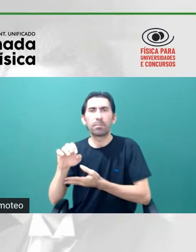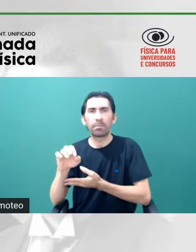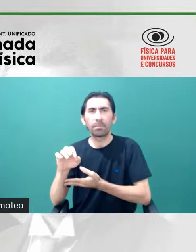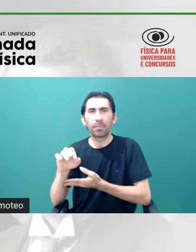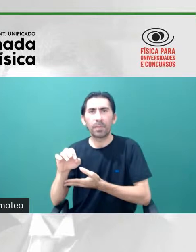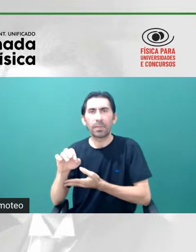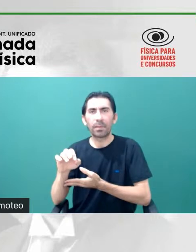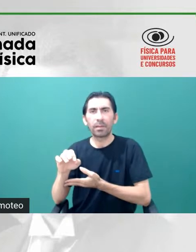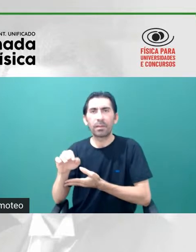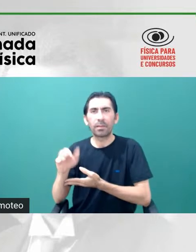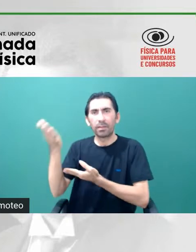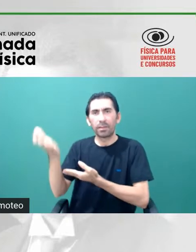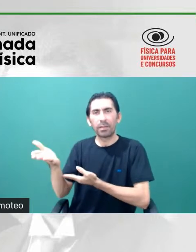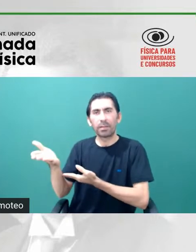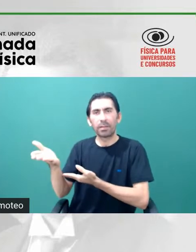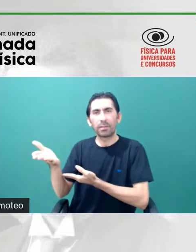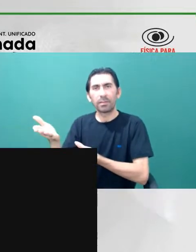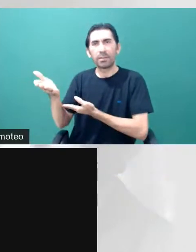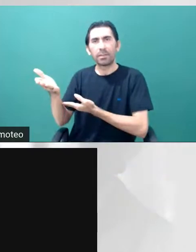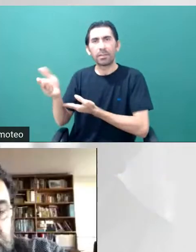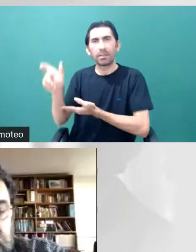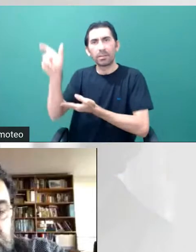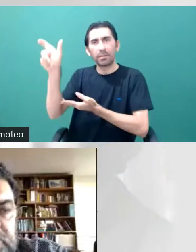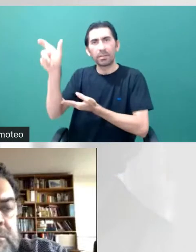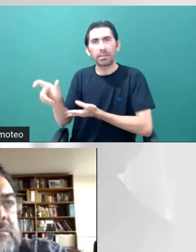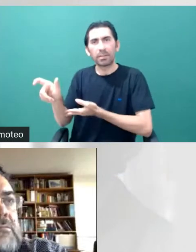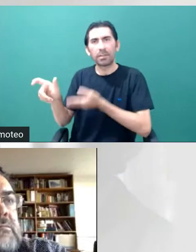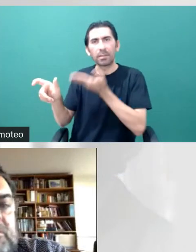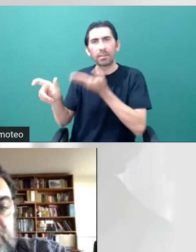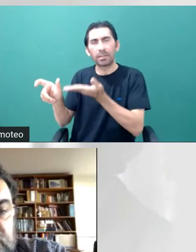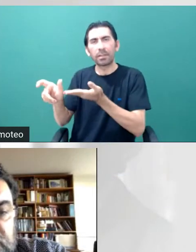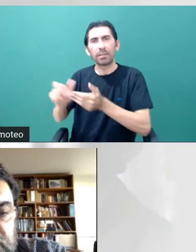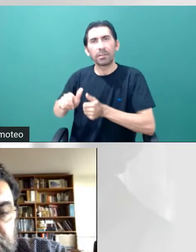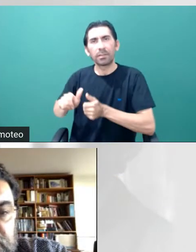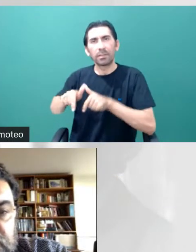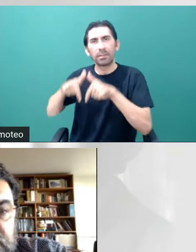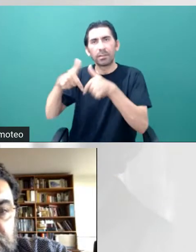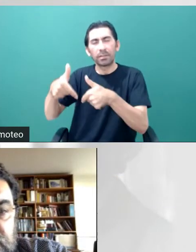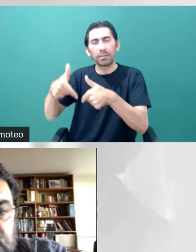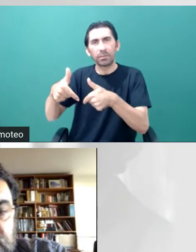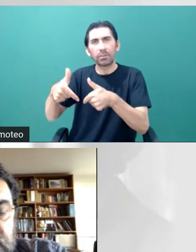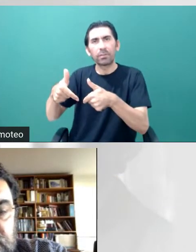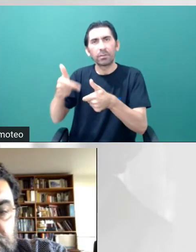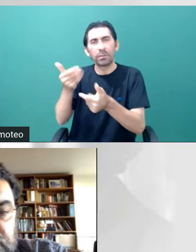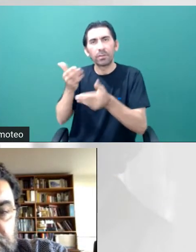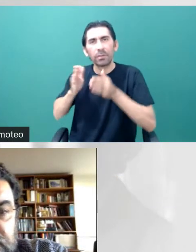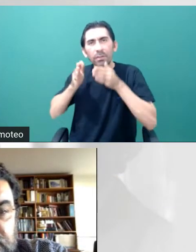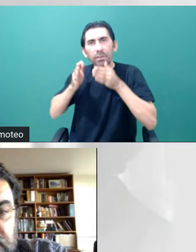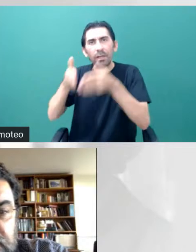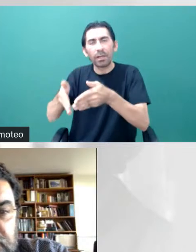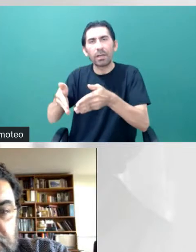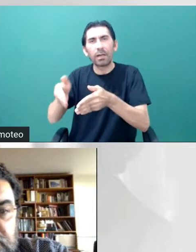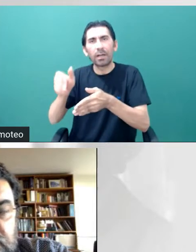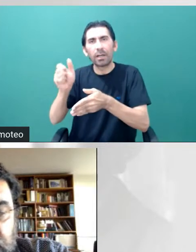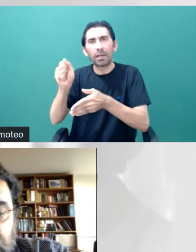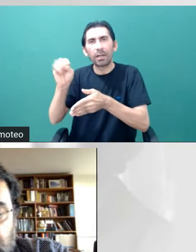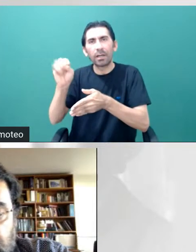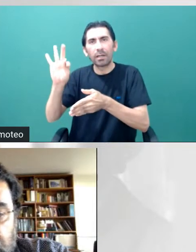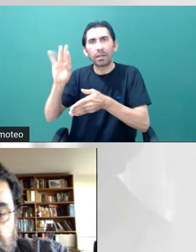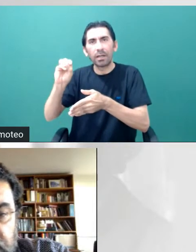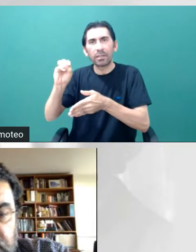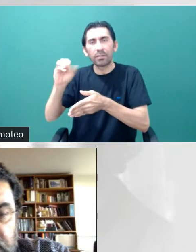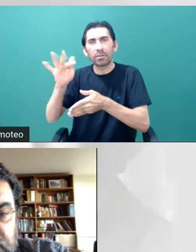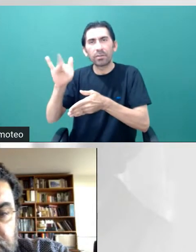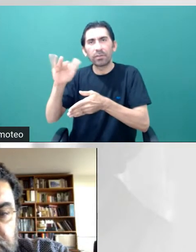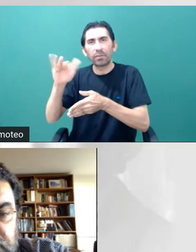O professor Kepler de Oliveira, ele atua em achofísica, bacharel pela